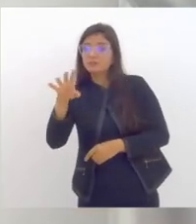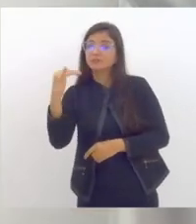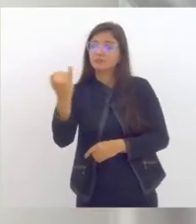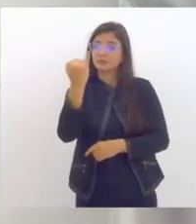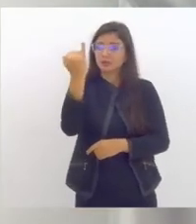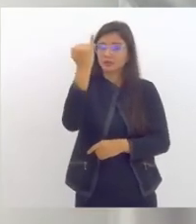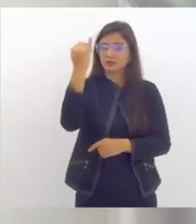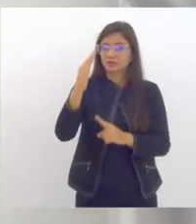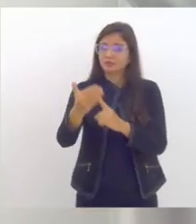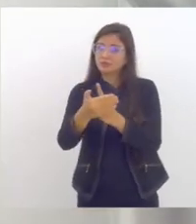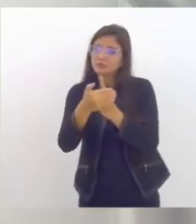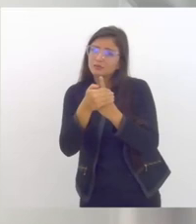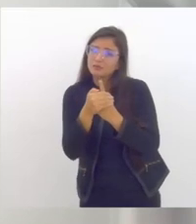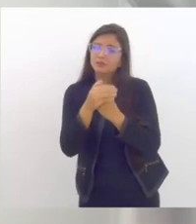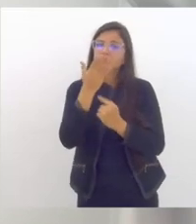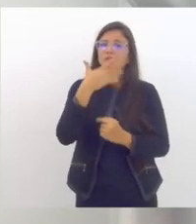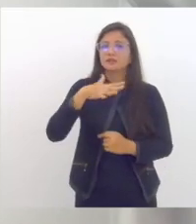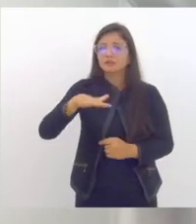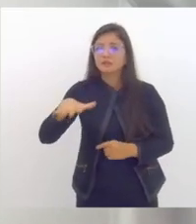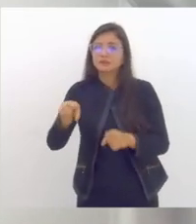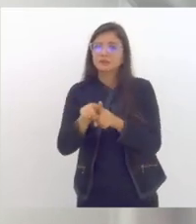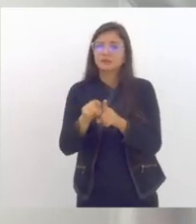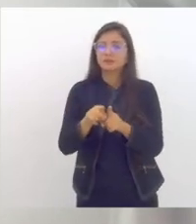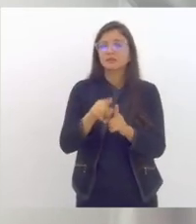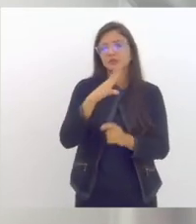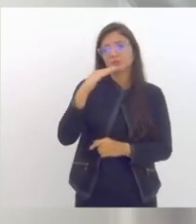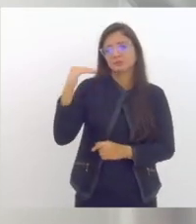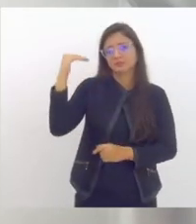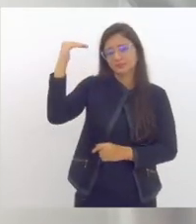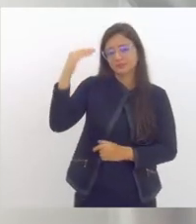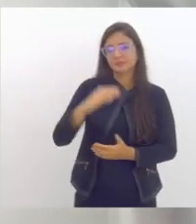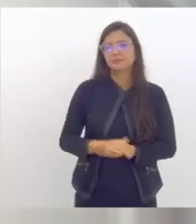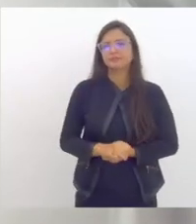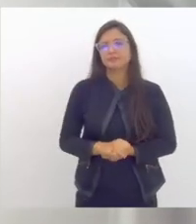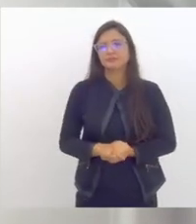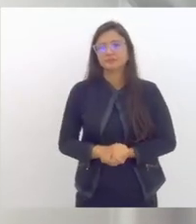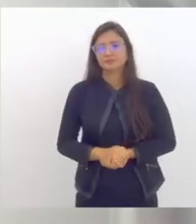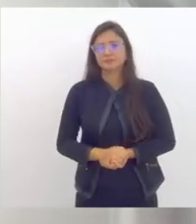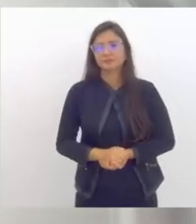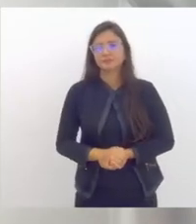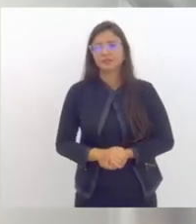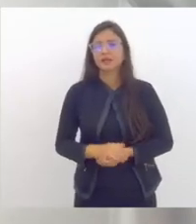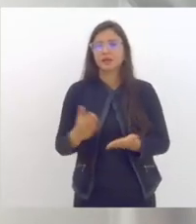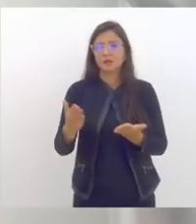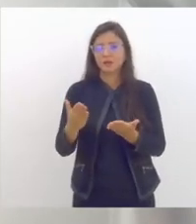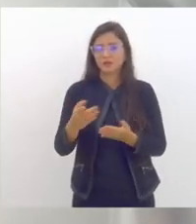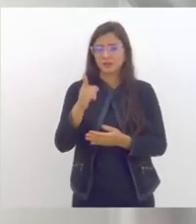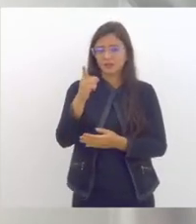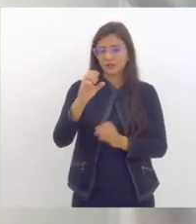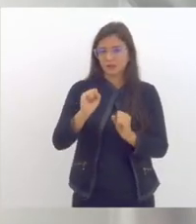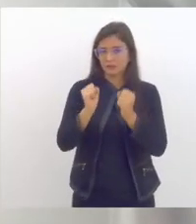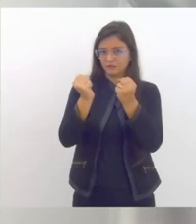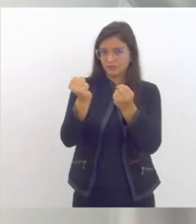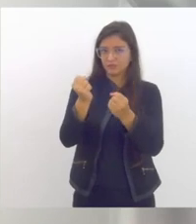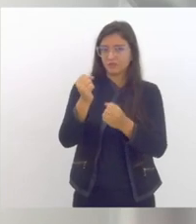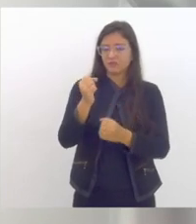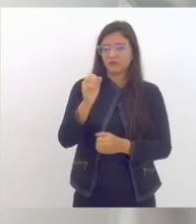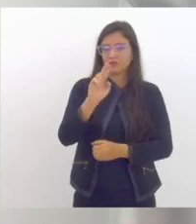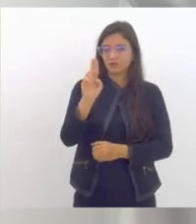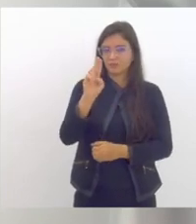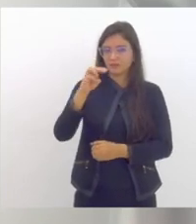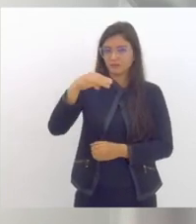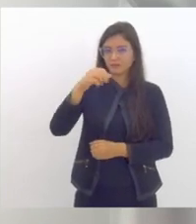crianças e adolescentes então vou passar inicialmente pra defensora Maria Carmen e na sequência então a gente ouve os